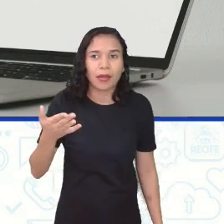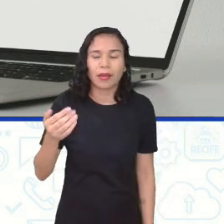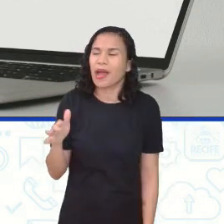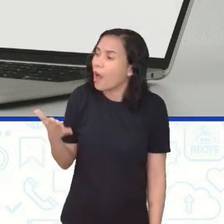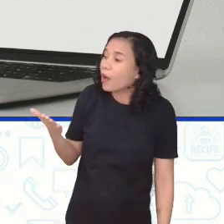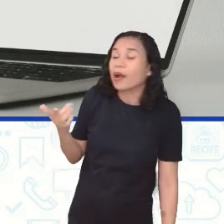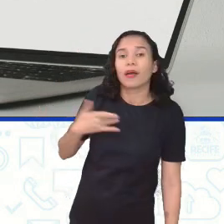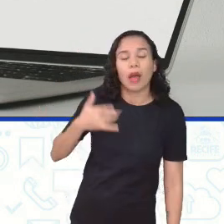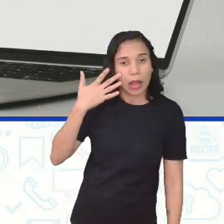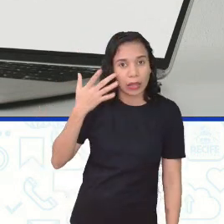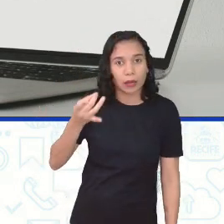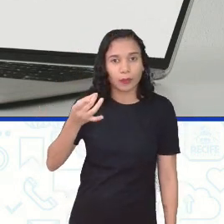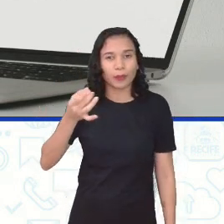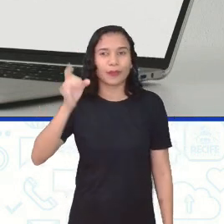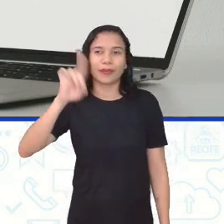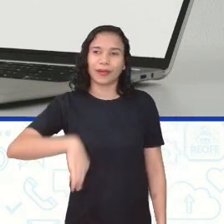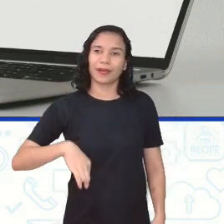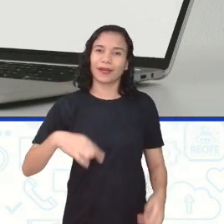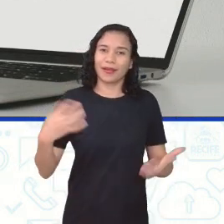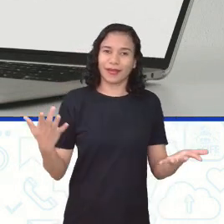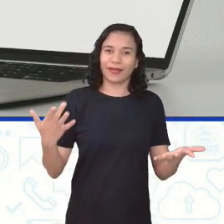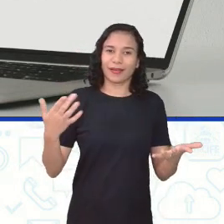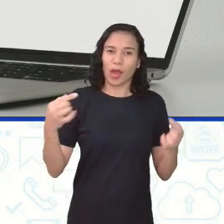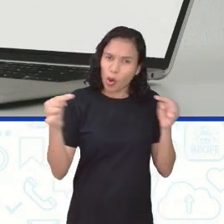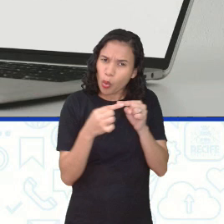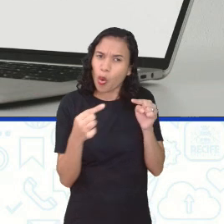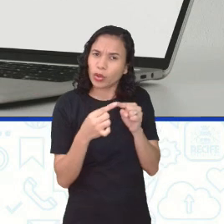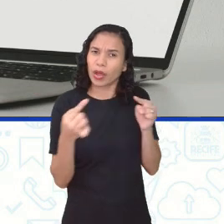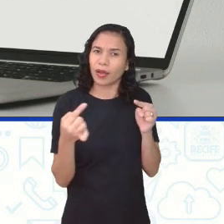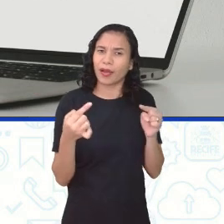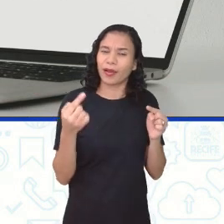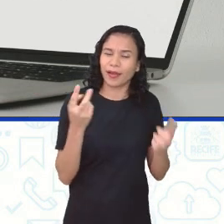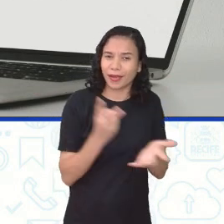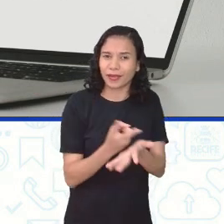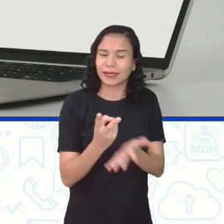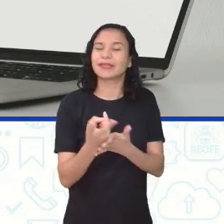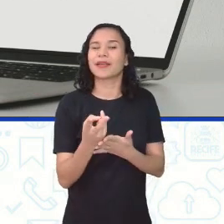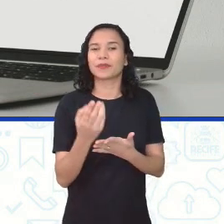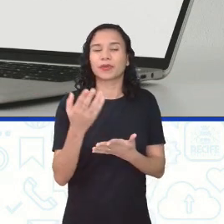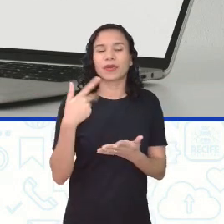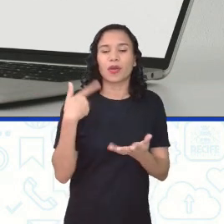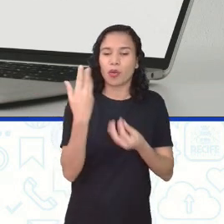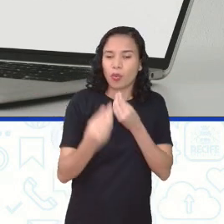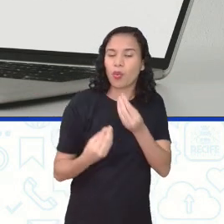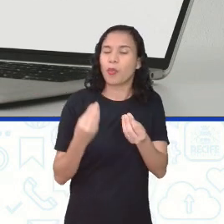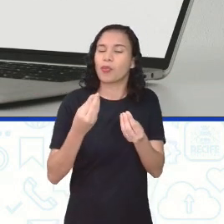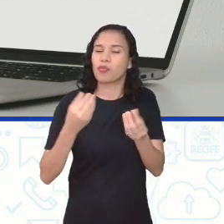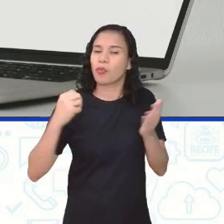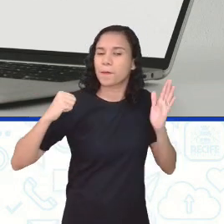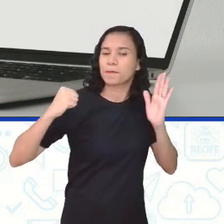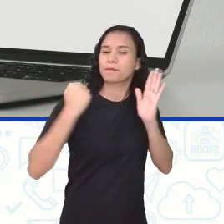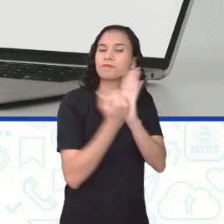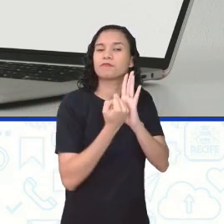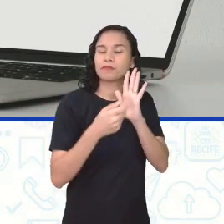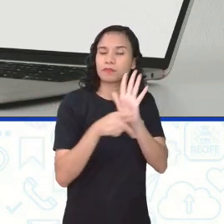o em, o tá ligado. Não é isso. Concorda. Sempre essa, marcando, é,